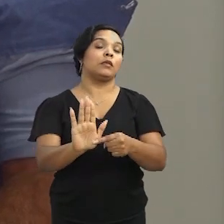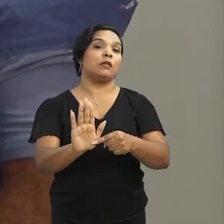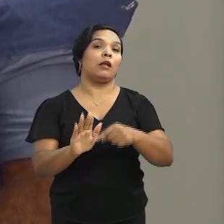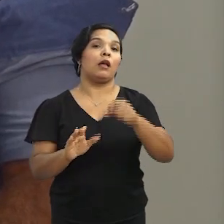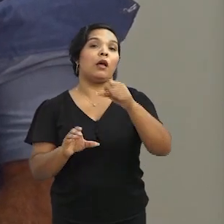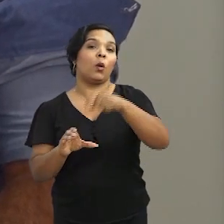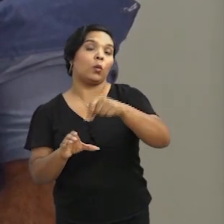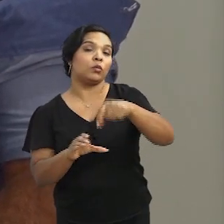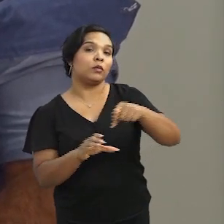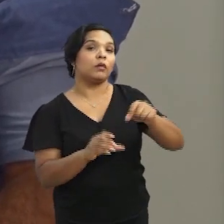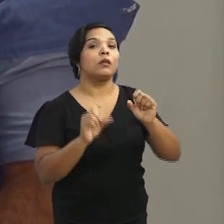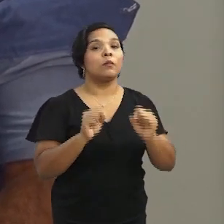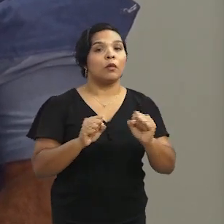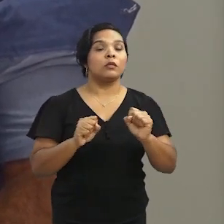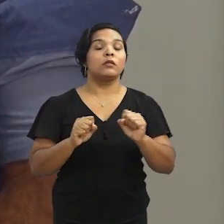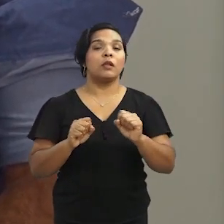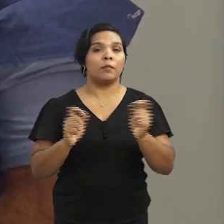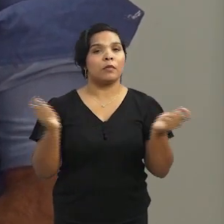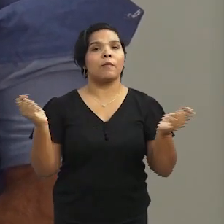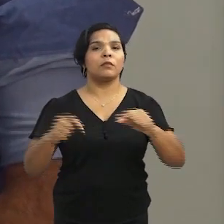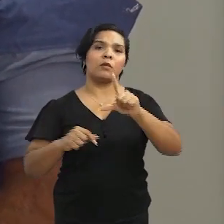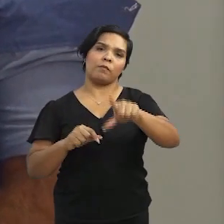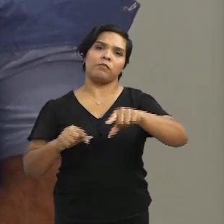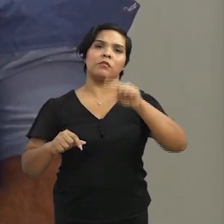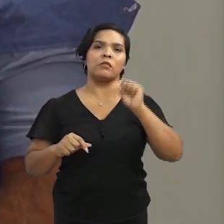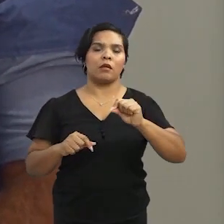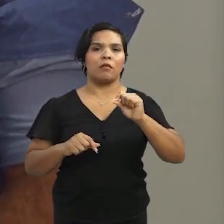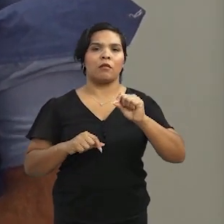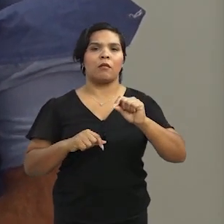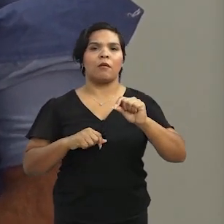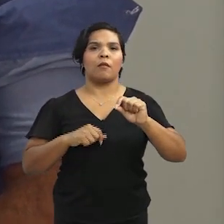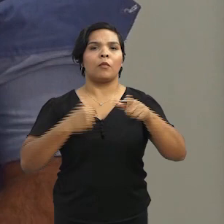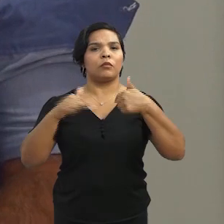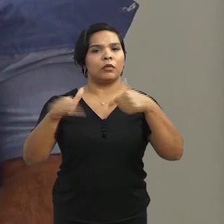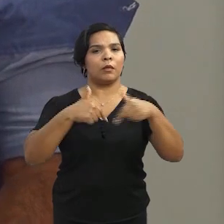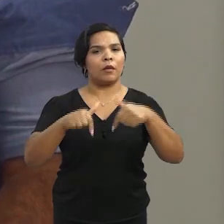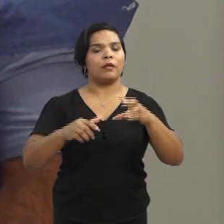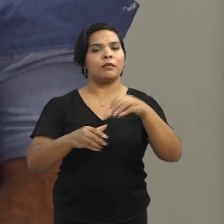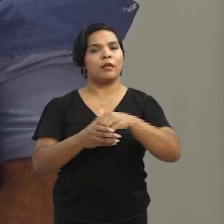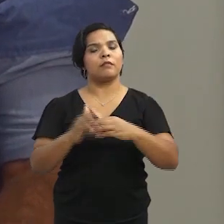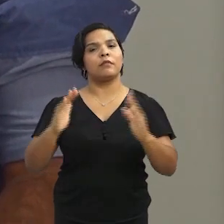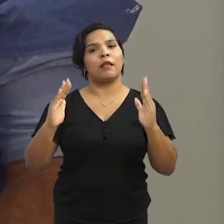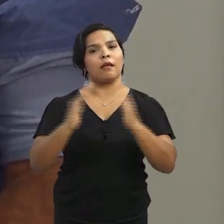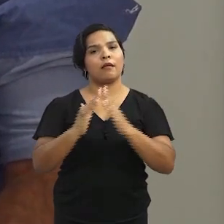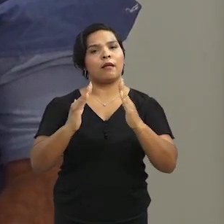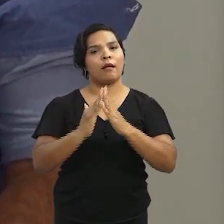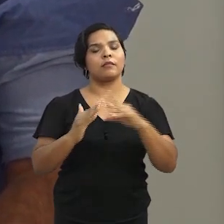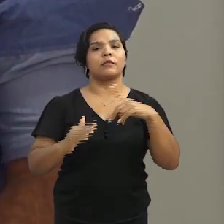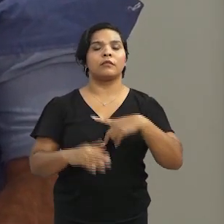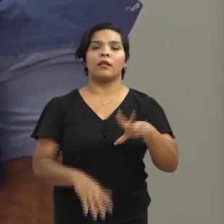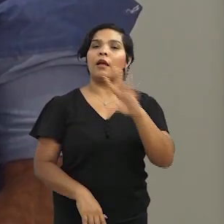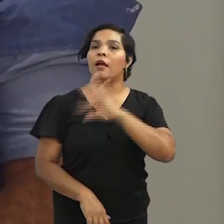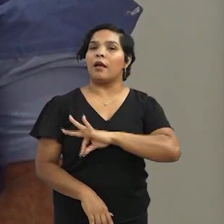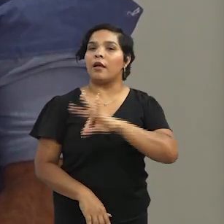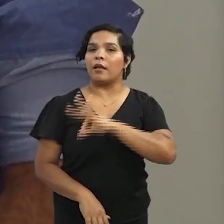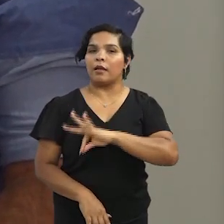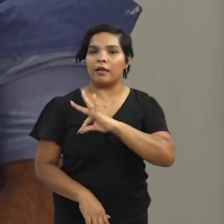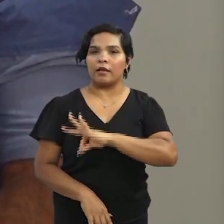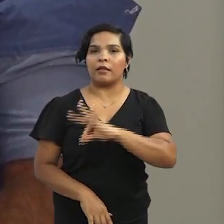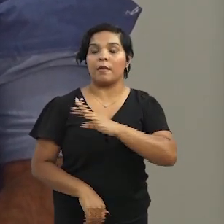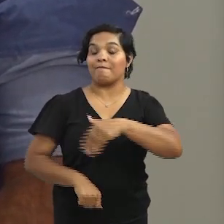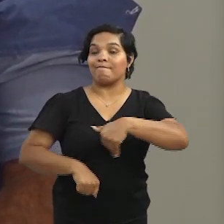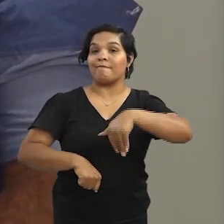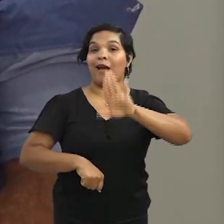cultivares que realmente demonstrem que ela é uma opção, trazendo produtividades aí na casa onde ele consiga ter renda